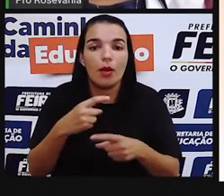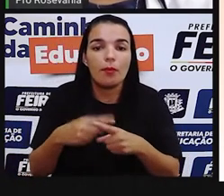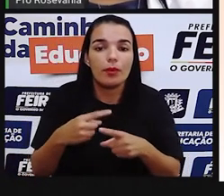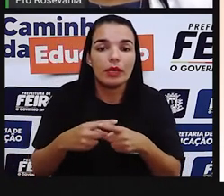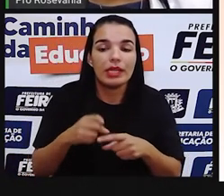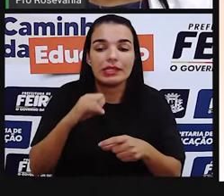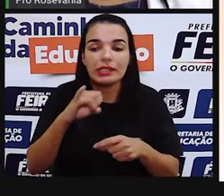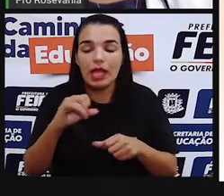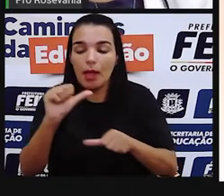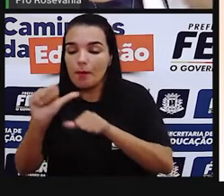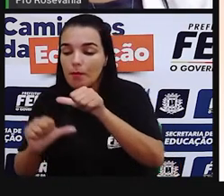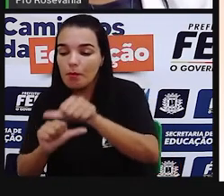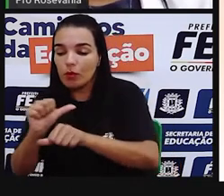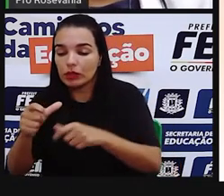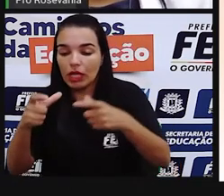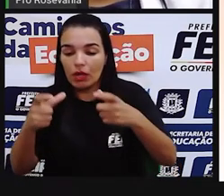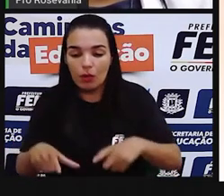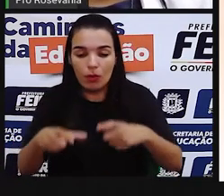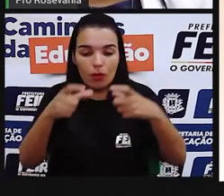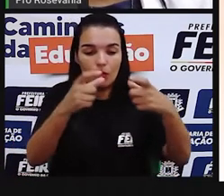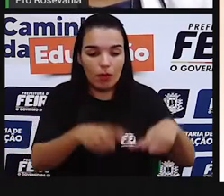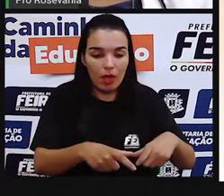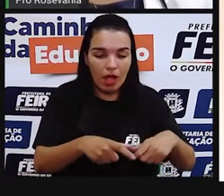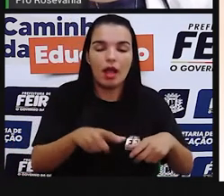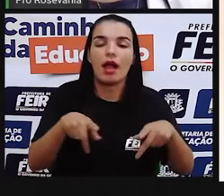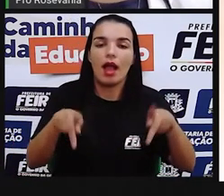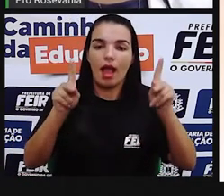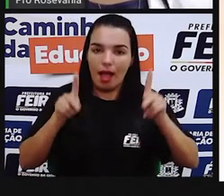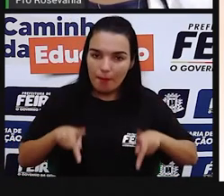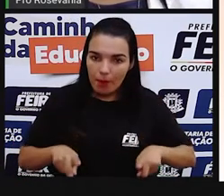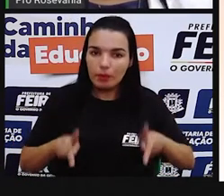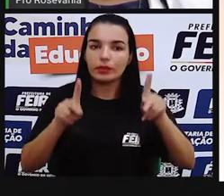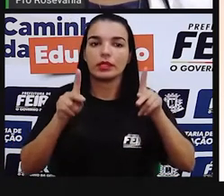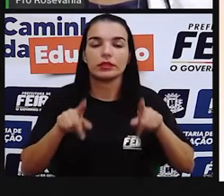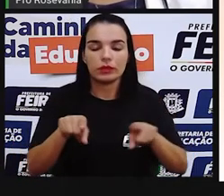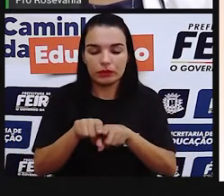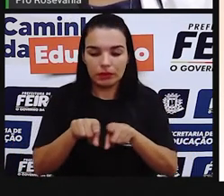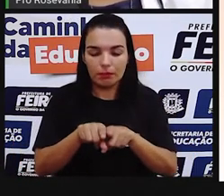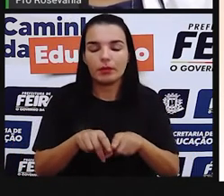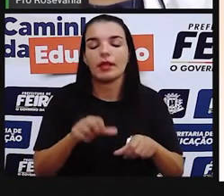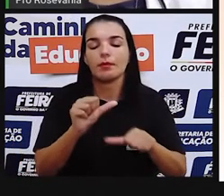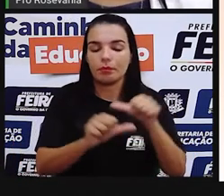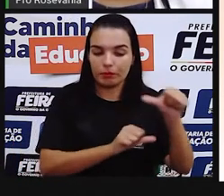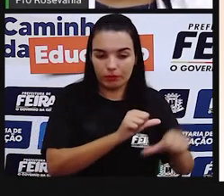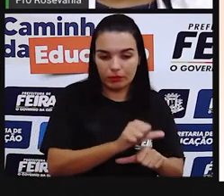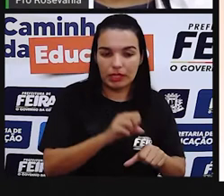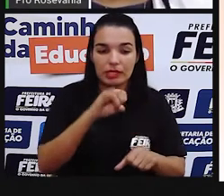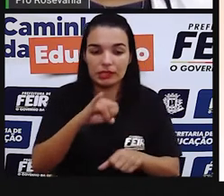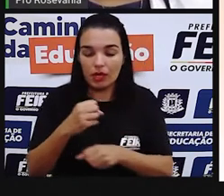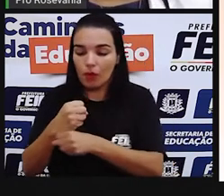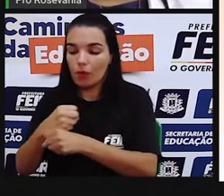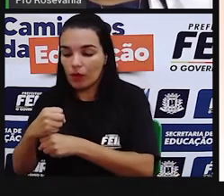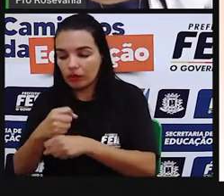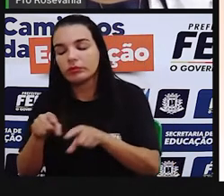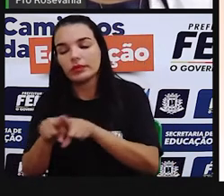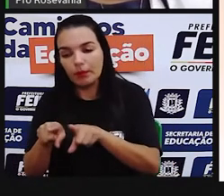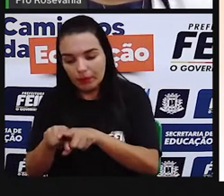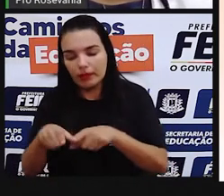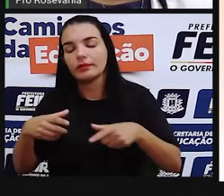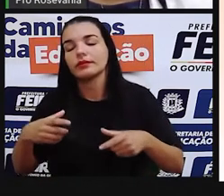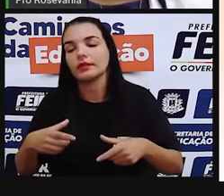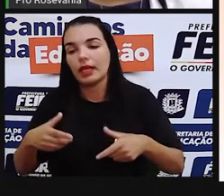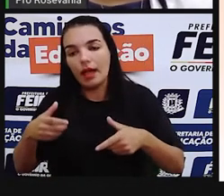muda de espaço, a população também se altera, e quando muda de ano, ela pode estar ligada ou pode diminuir